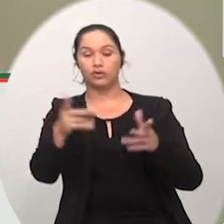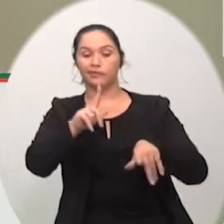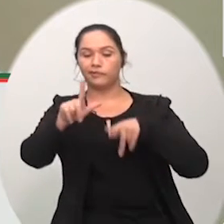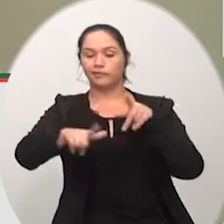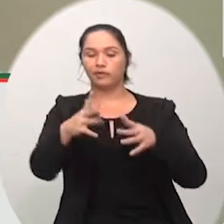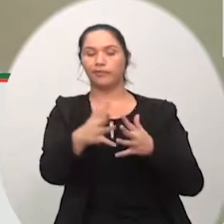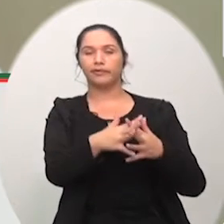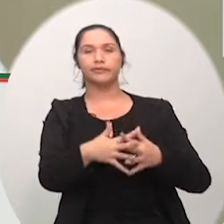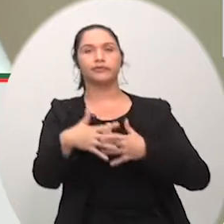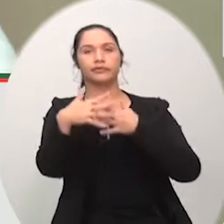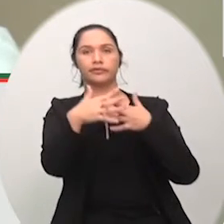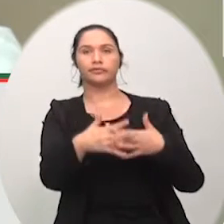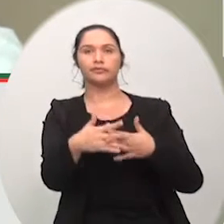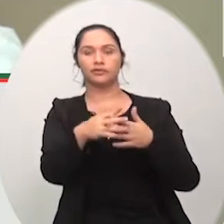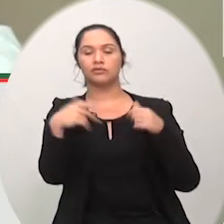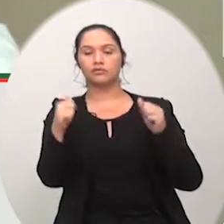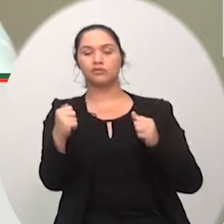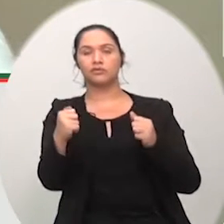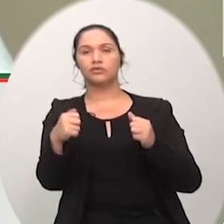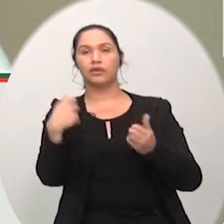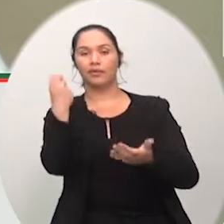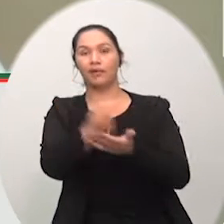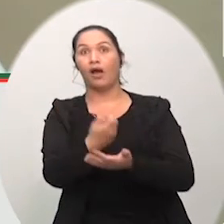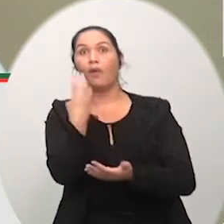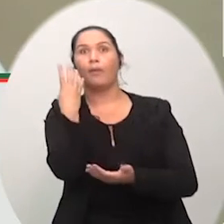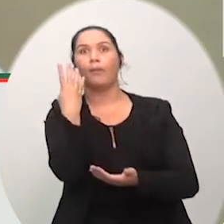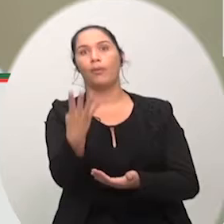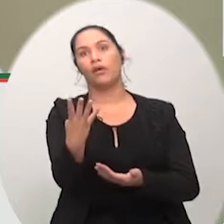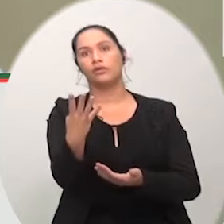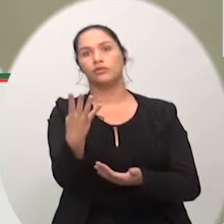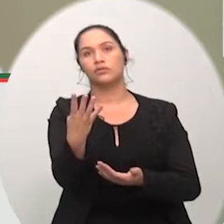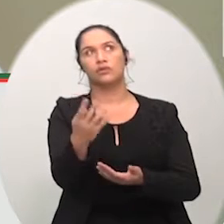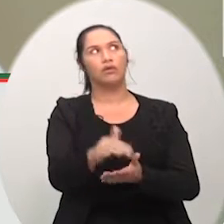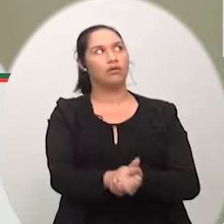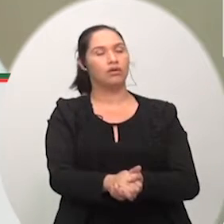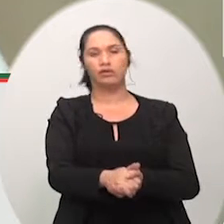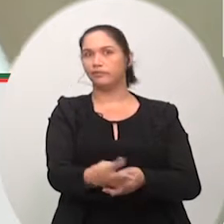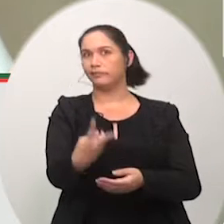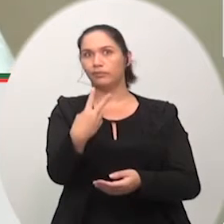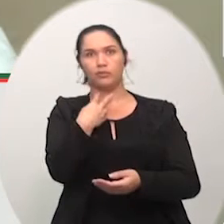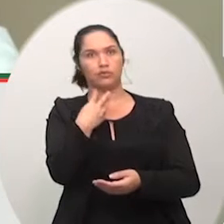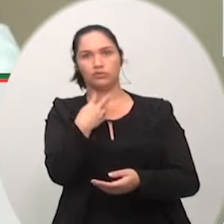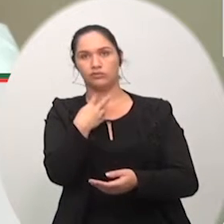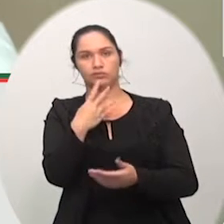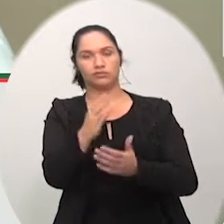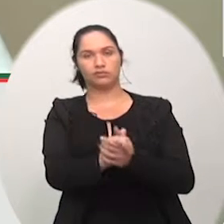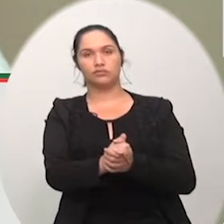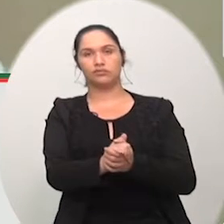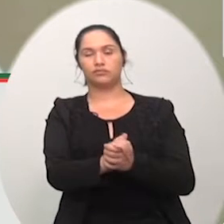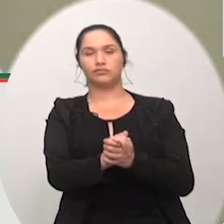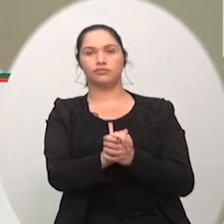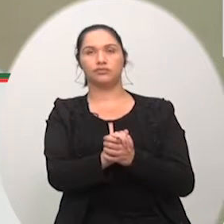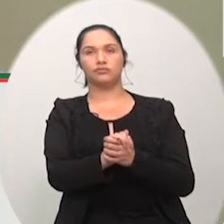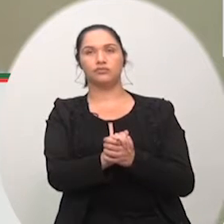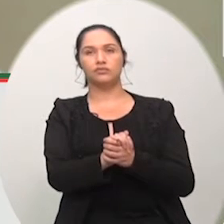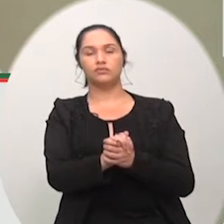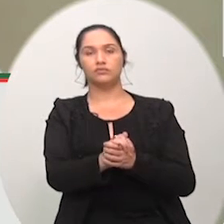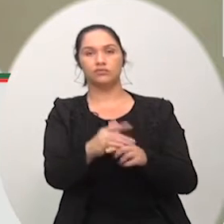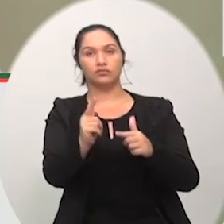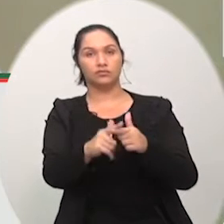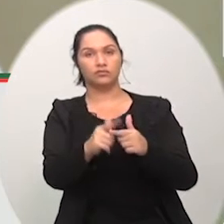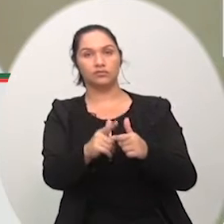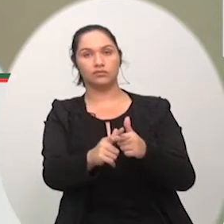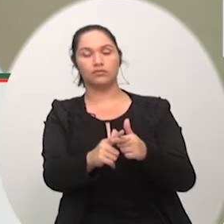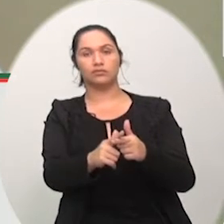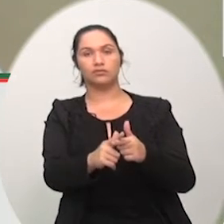tem que ter se transportar um produto que pega um frete no valor mínimo que é uma vergonha o